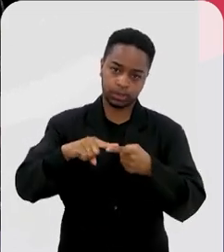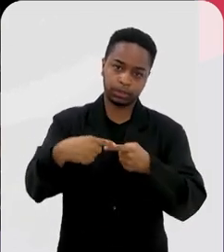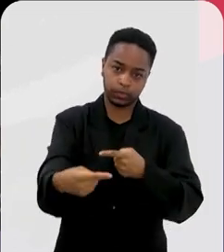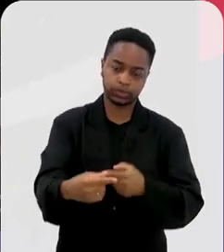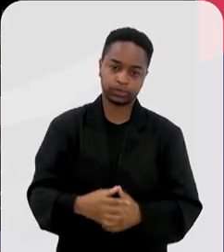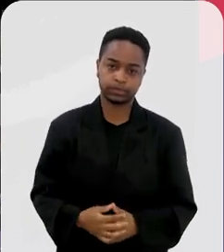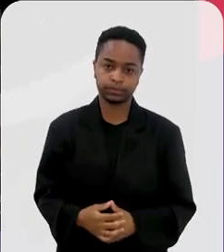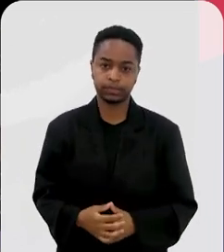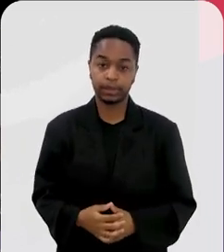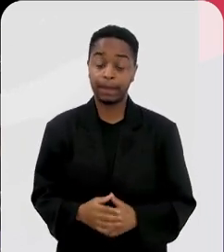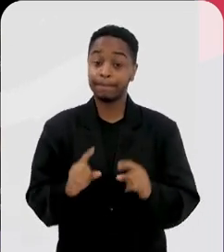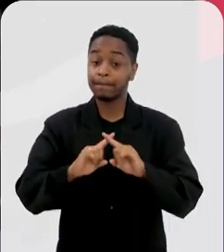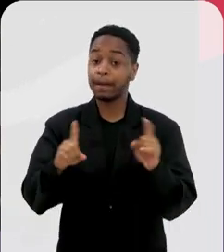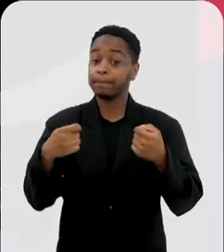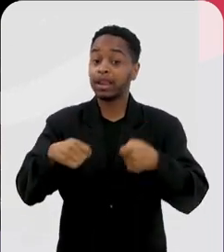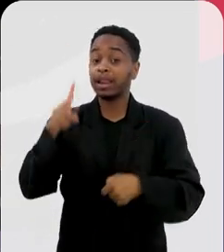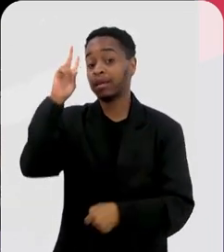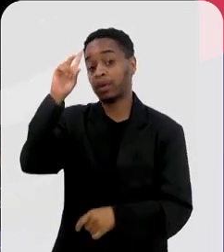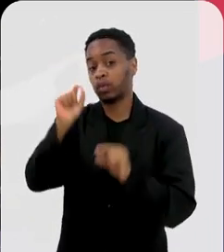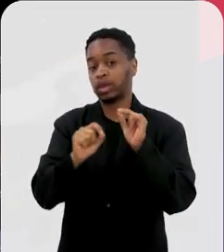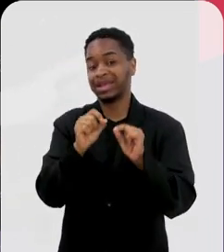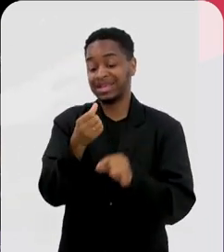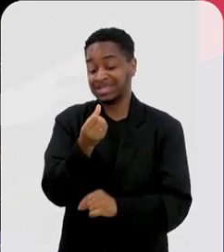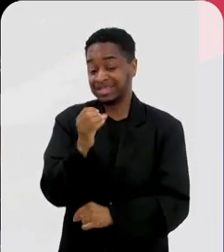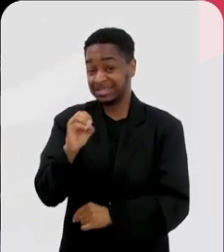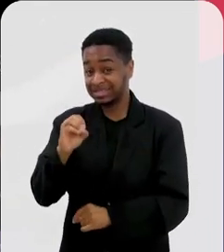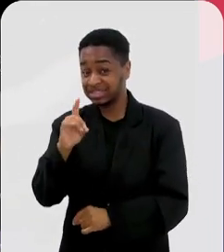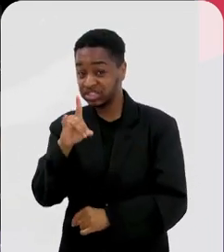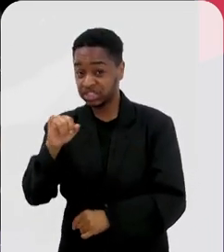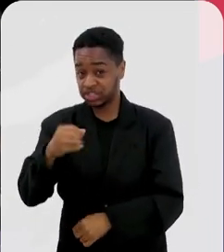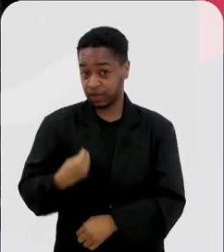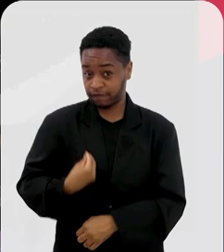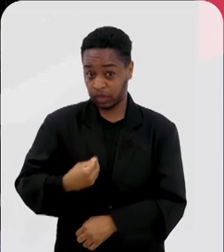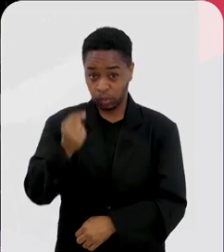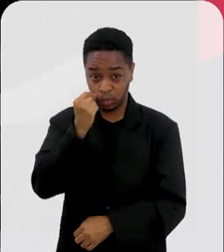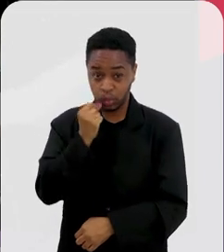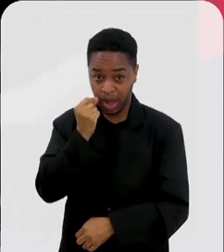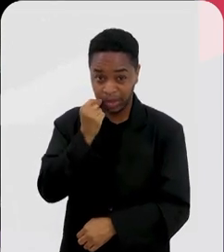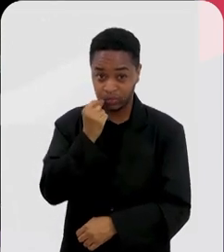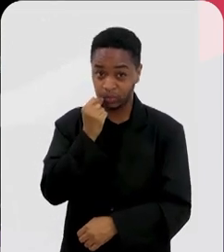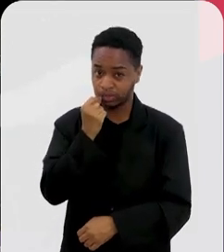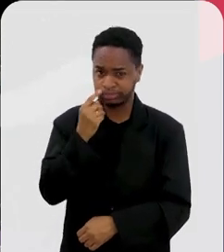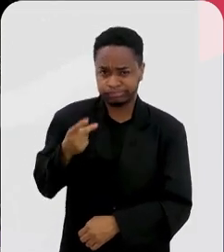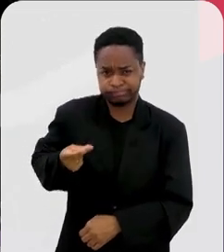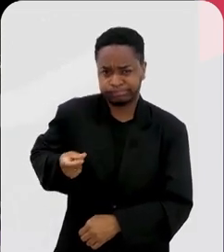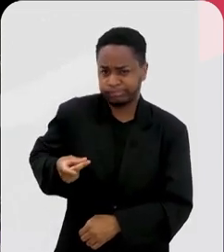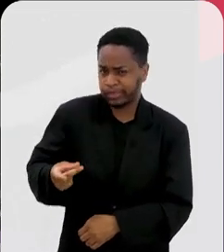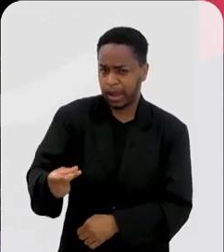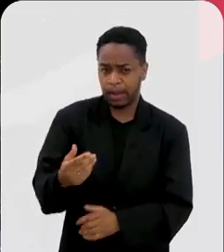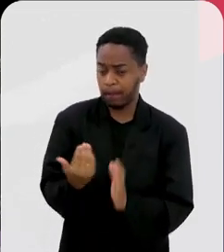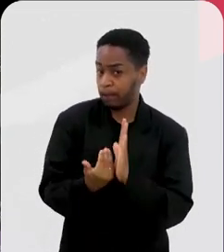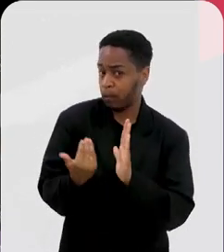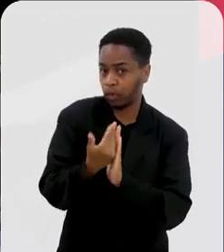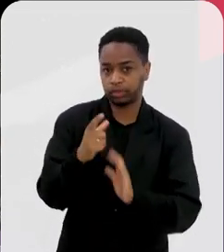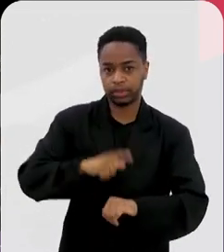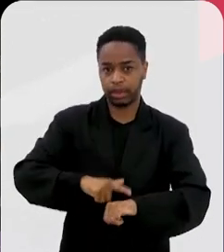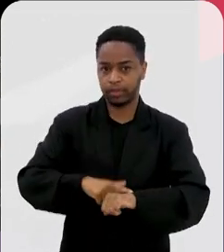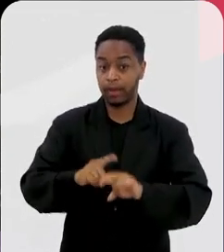reverteu esse fenômeno. Lembrando que 60 dias na vida de um animal é bastante tempo na vida